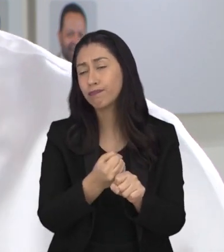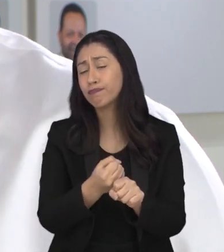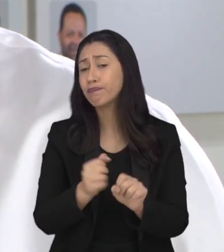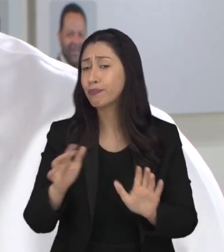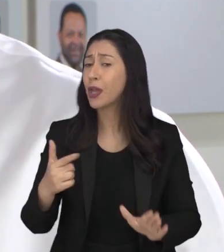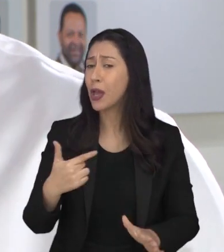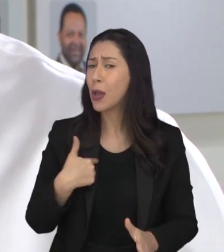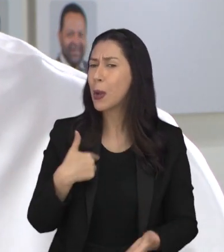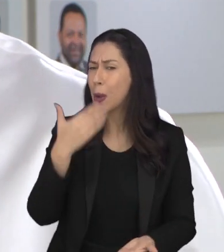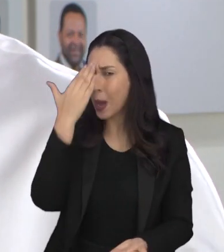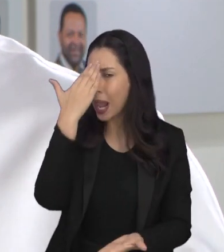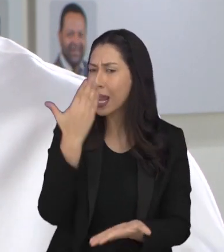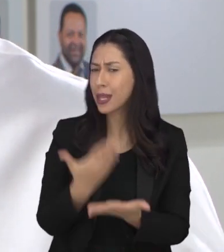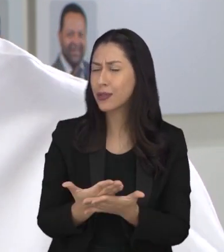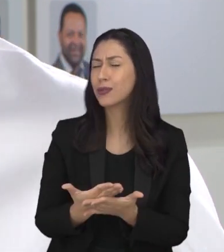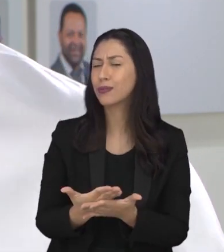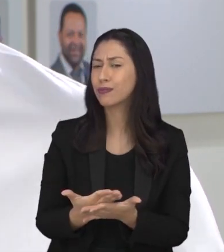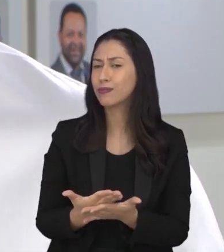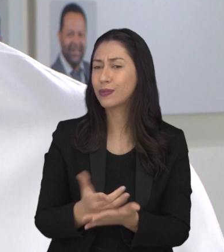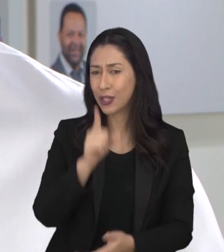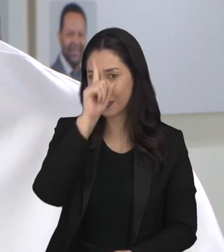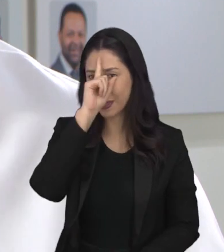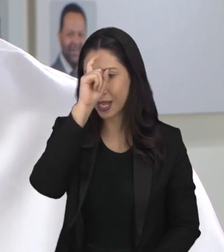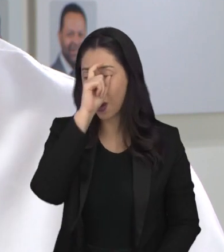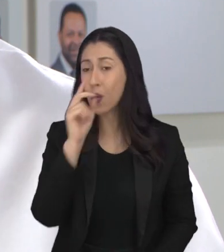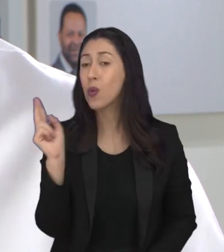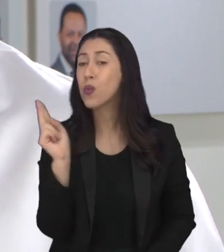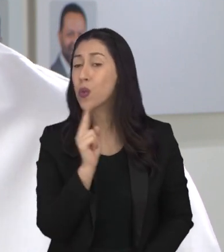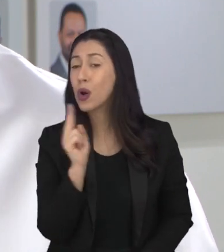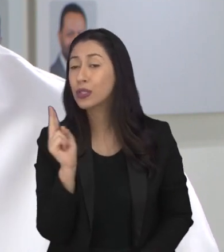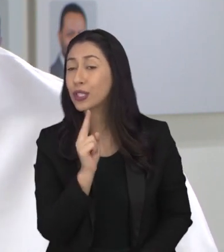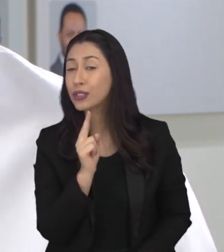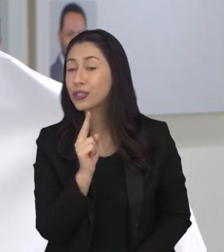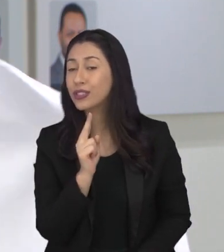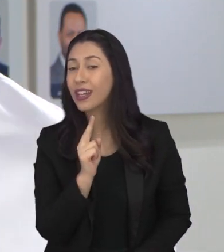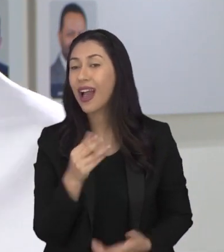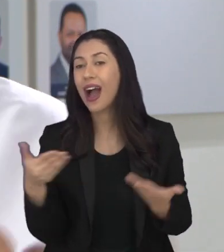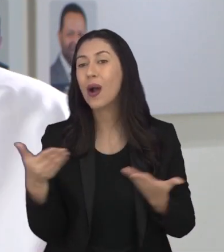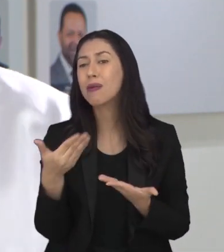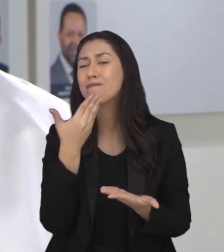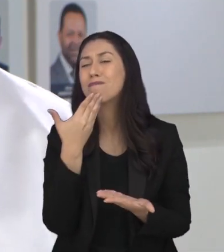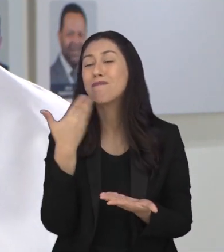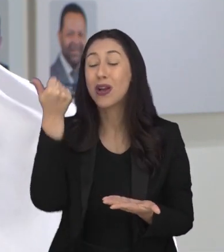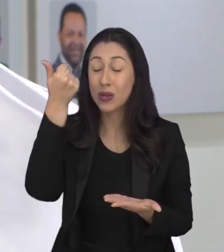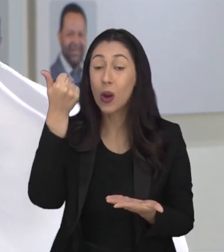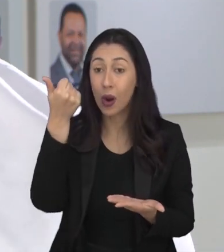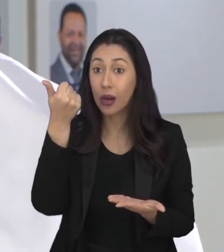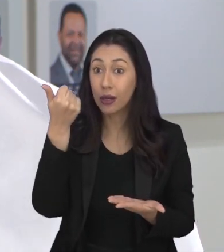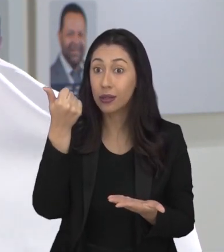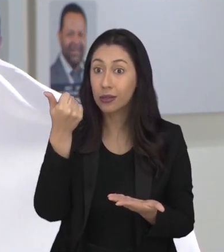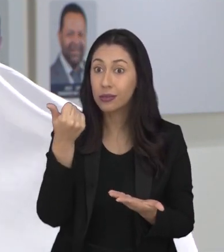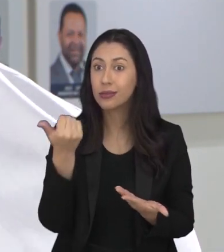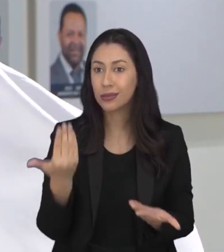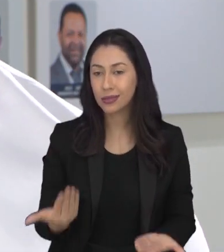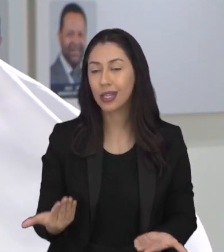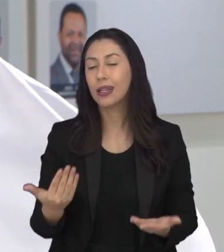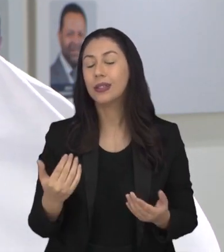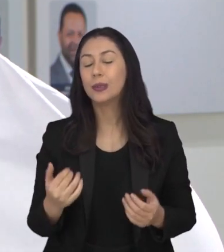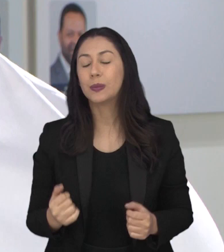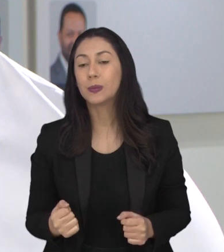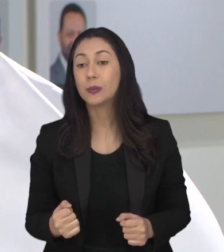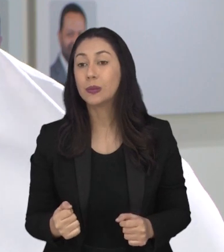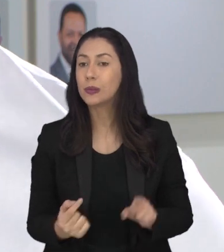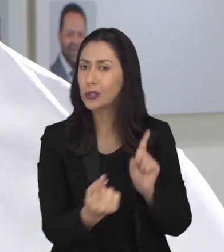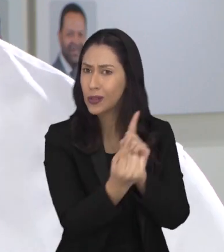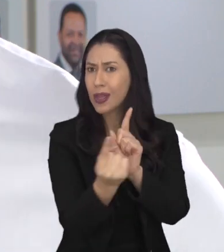e eu acredito que o PS vai ter, o hospital de retaguarda vai ter uma função melhor agora, servindo como pronto